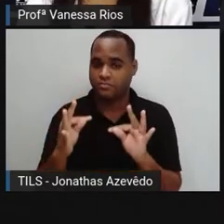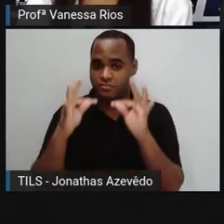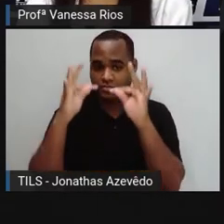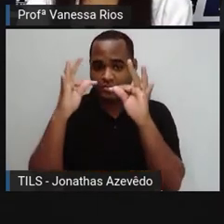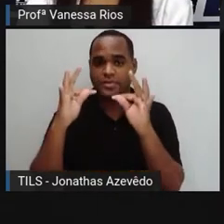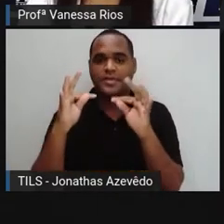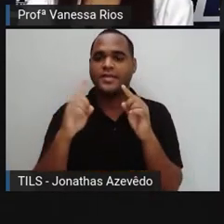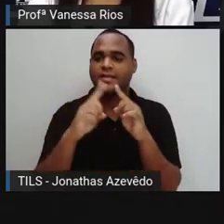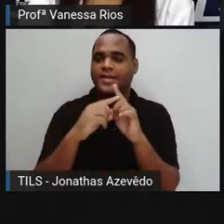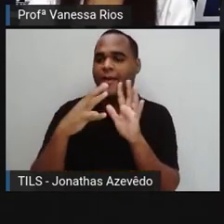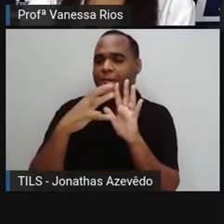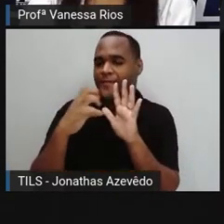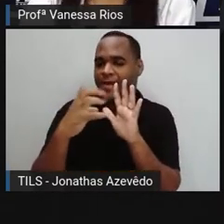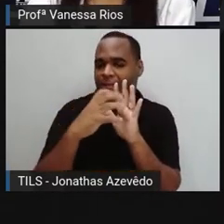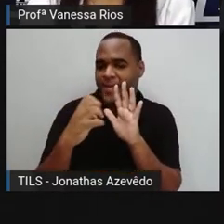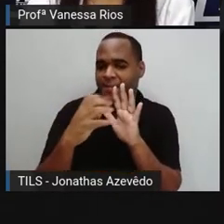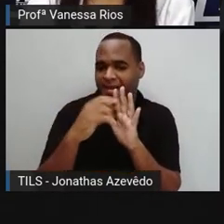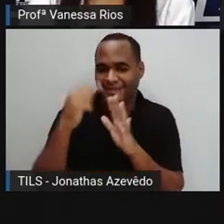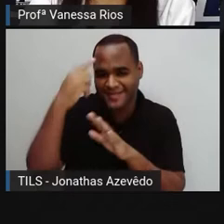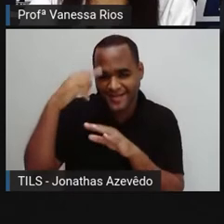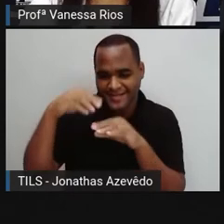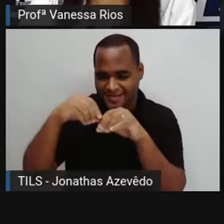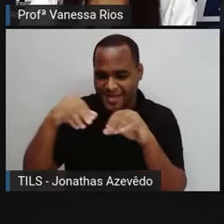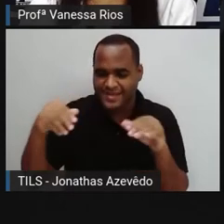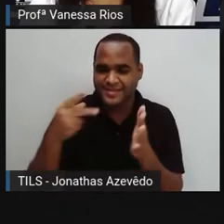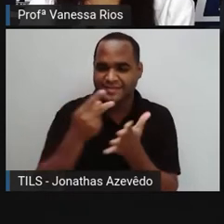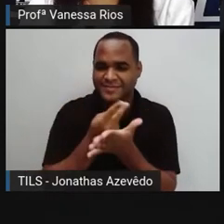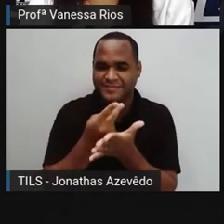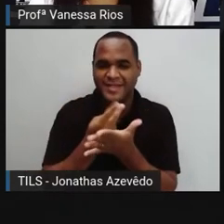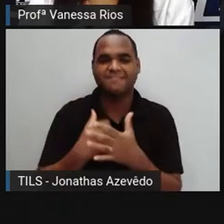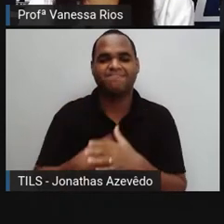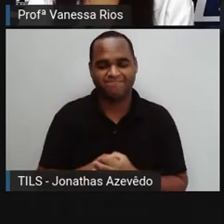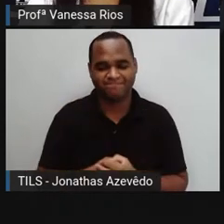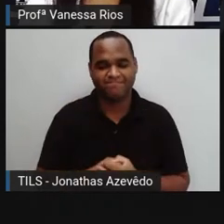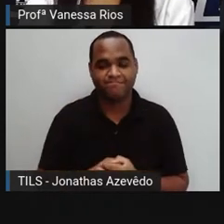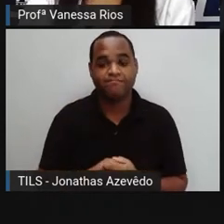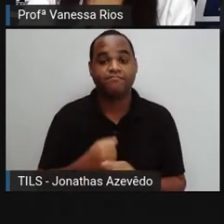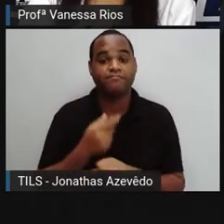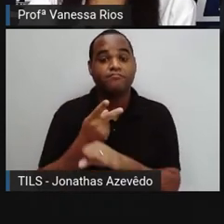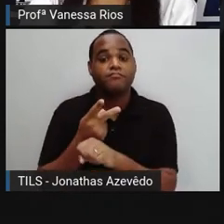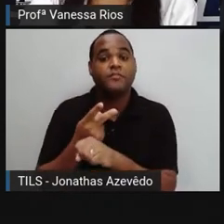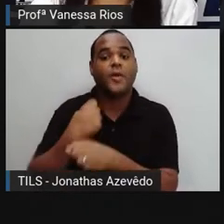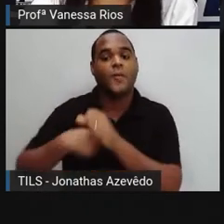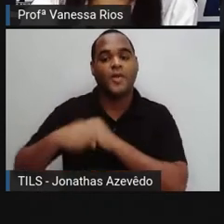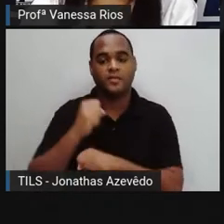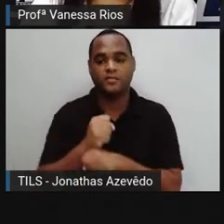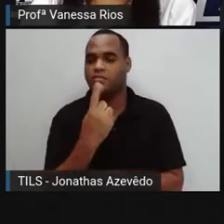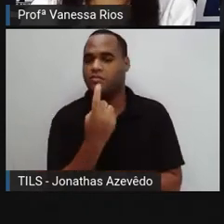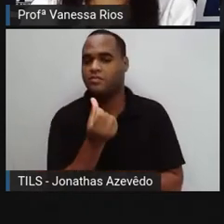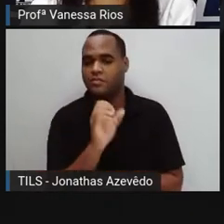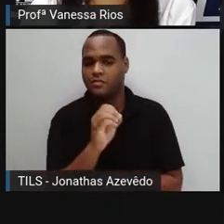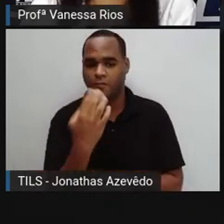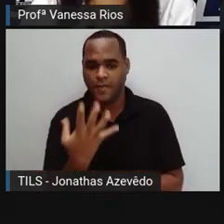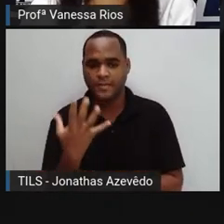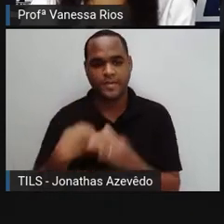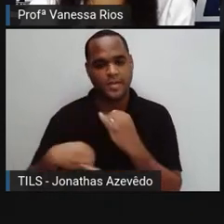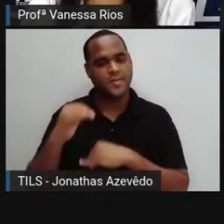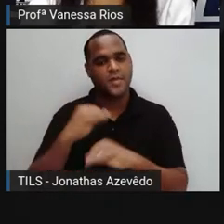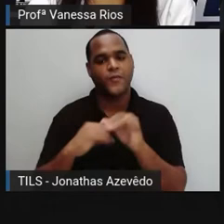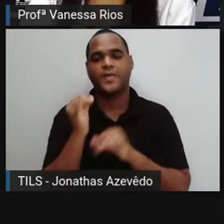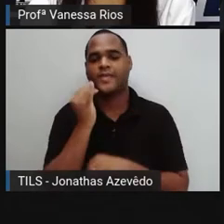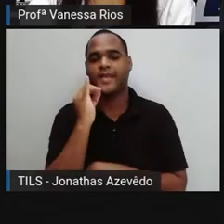de escurecimento dos sais de prata. E aí, no ano de 1604, o químico italiano